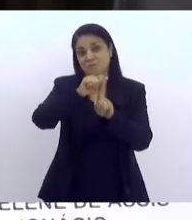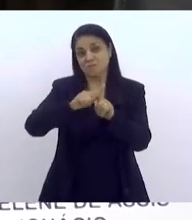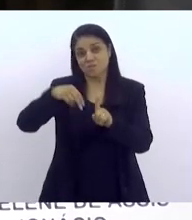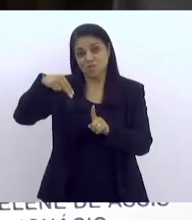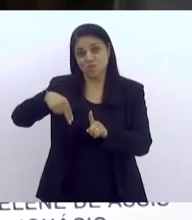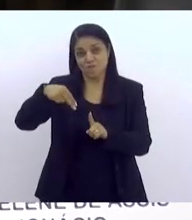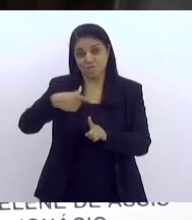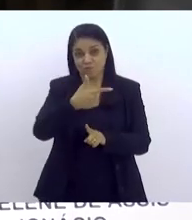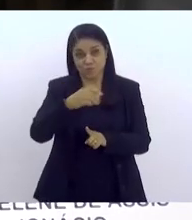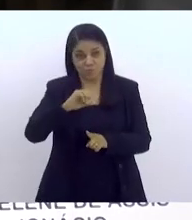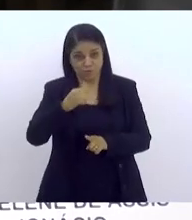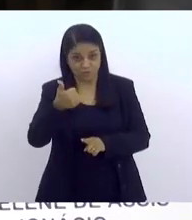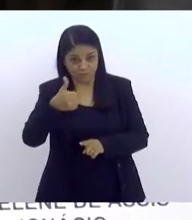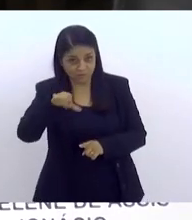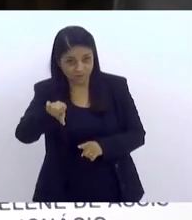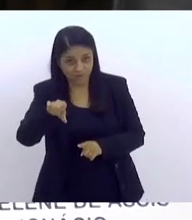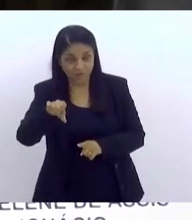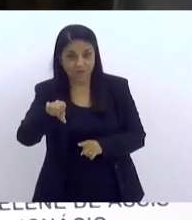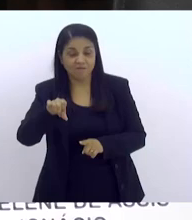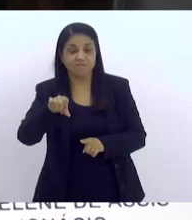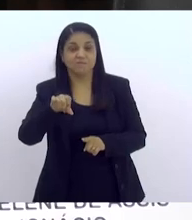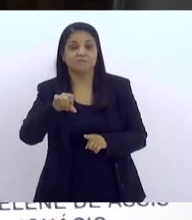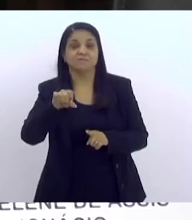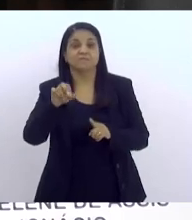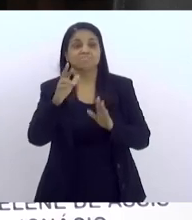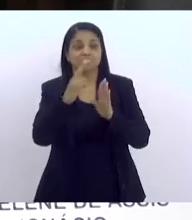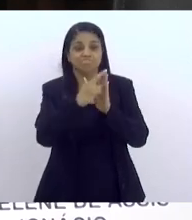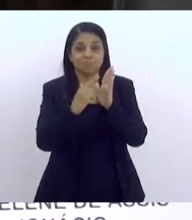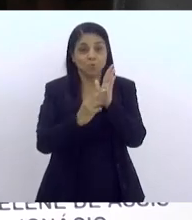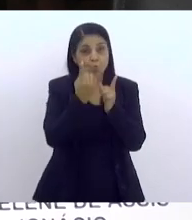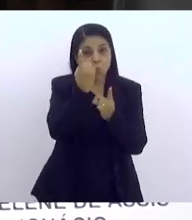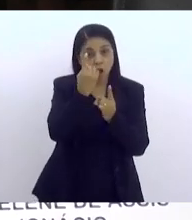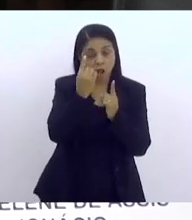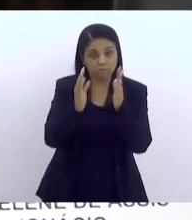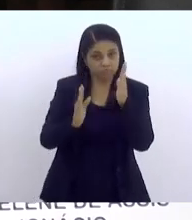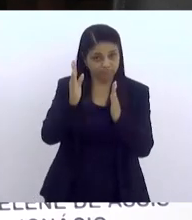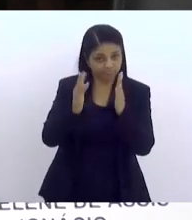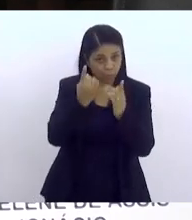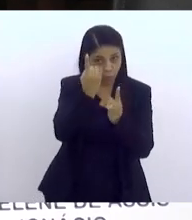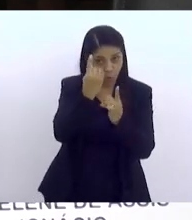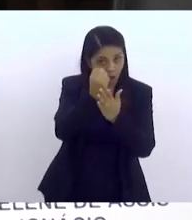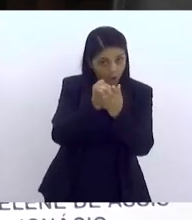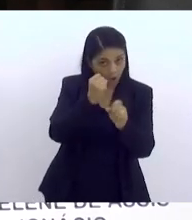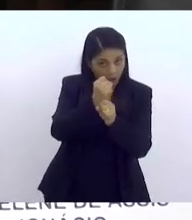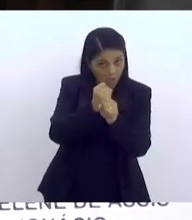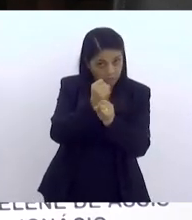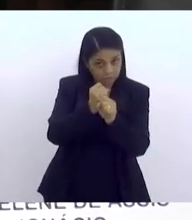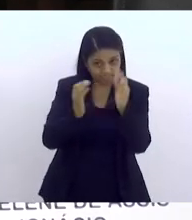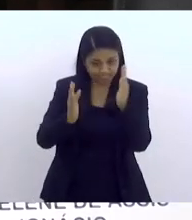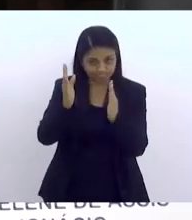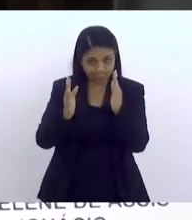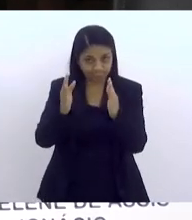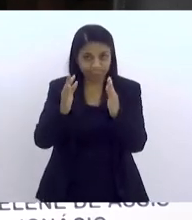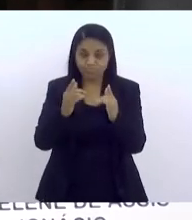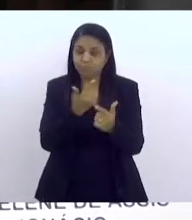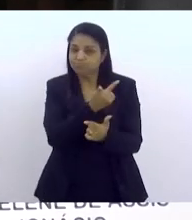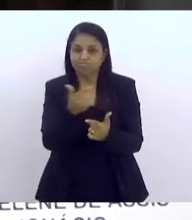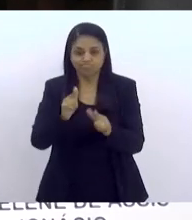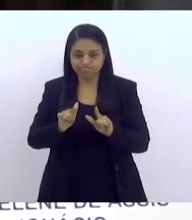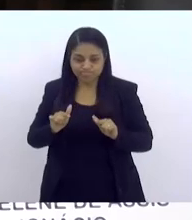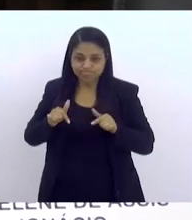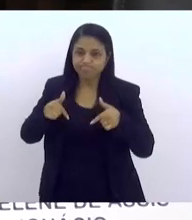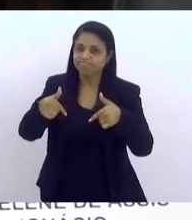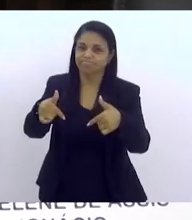prazo de regulamentação por um ano e nós ainda não tivemos essa atitude de